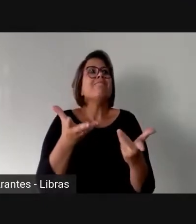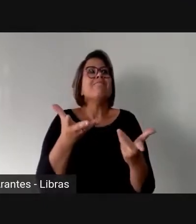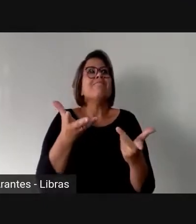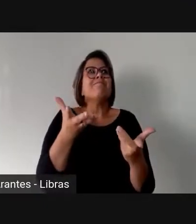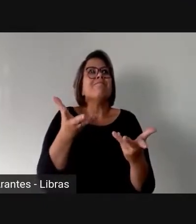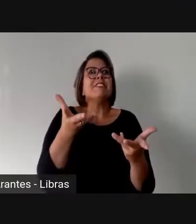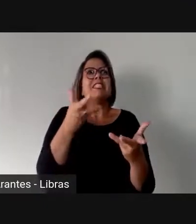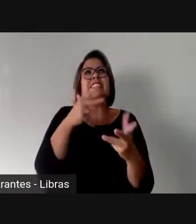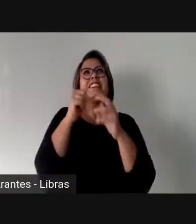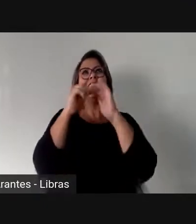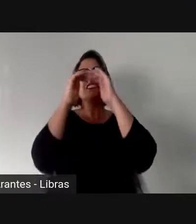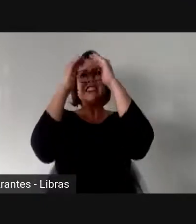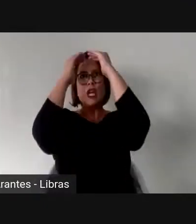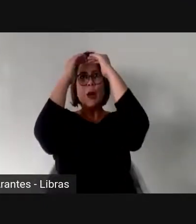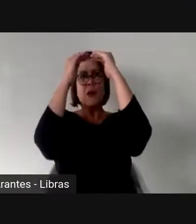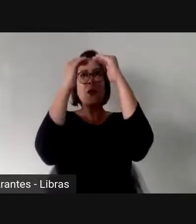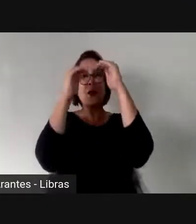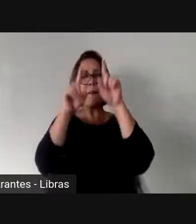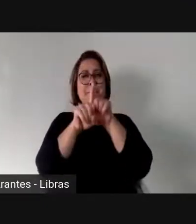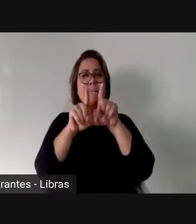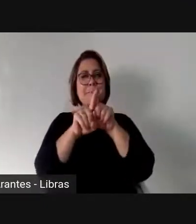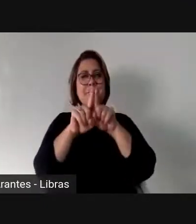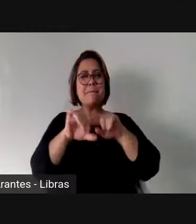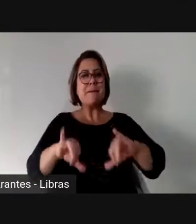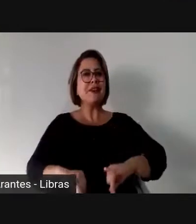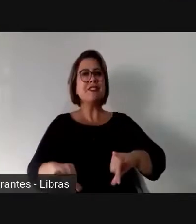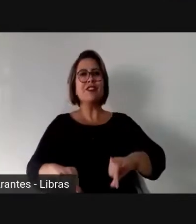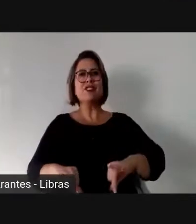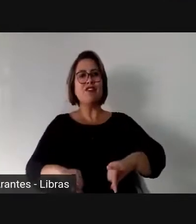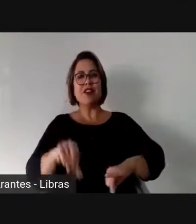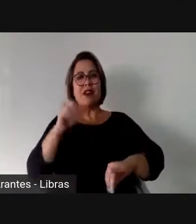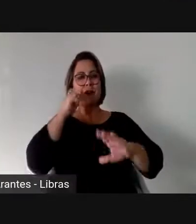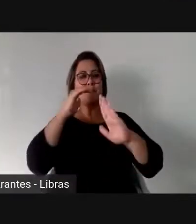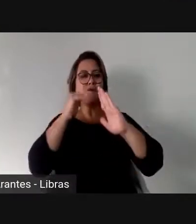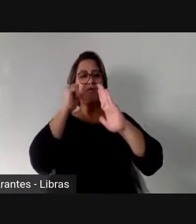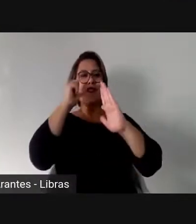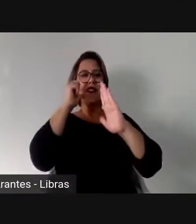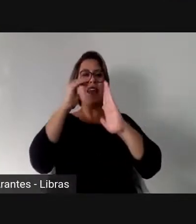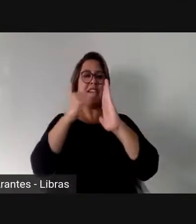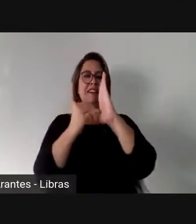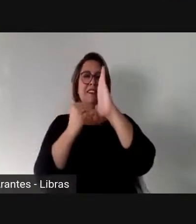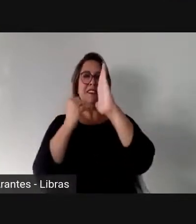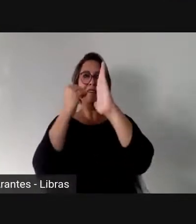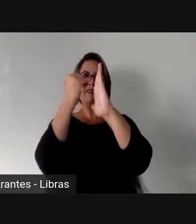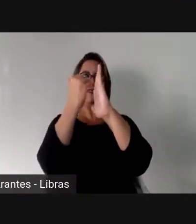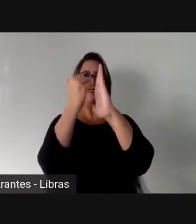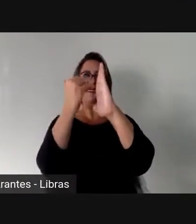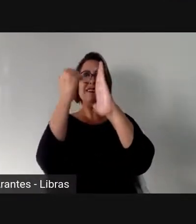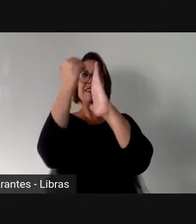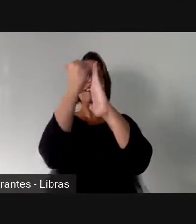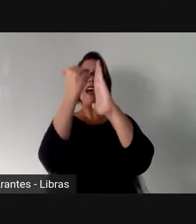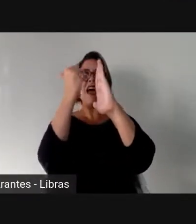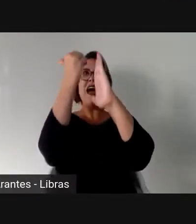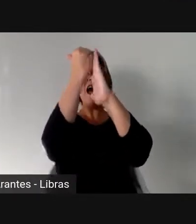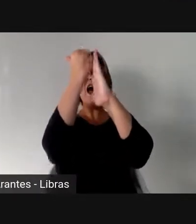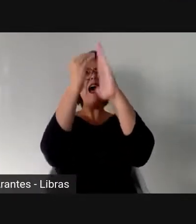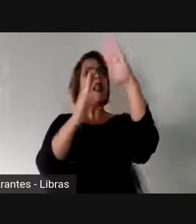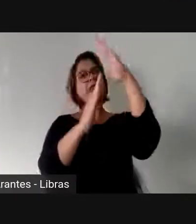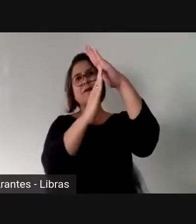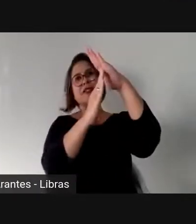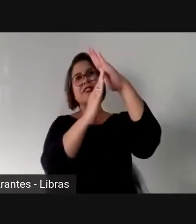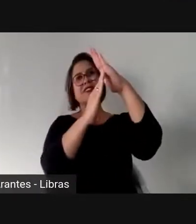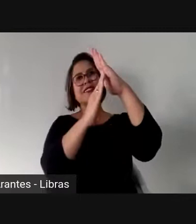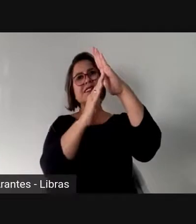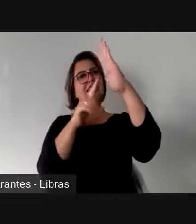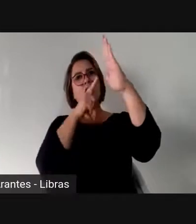cresçam até um patamar, ele não é visível e fica por isso uma característica que parece que as